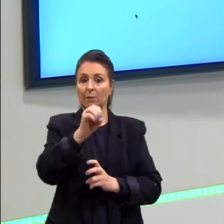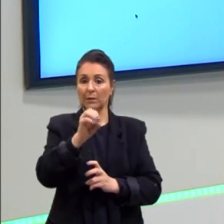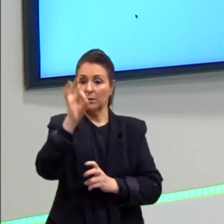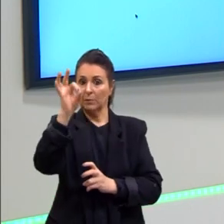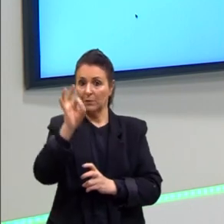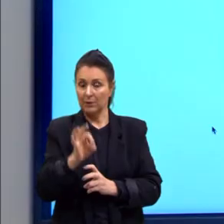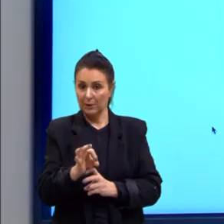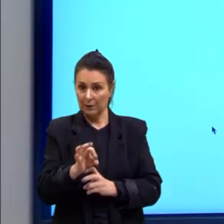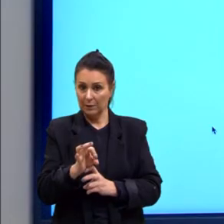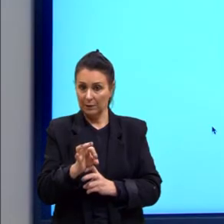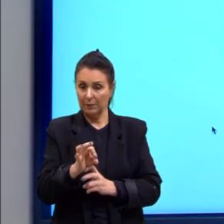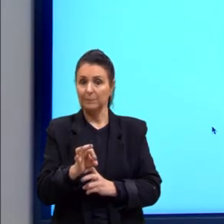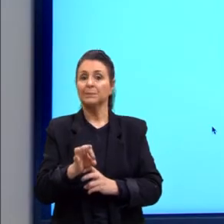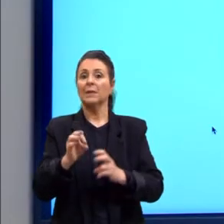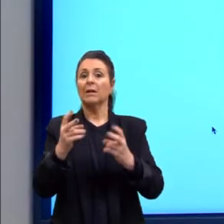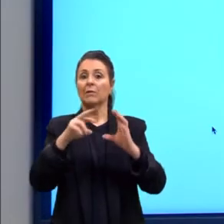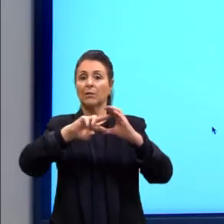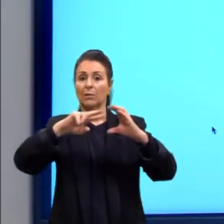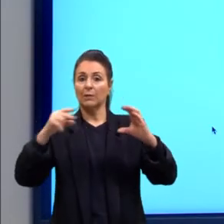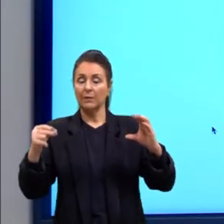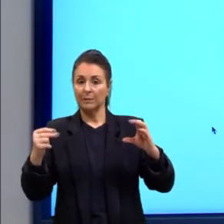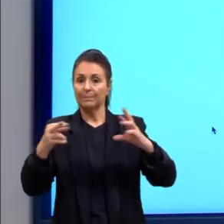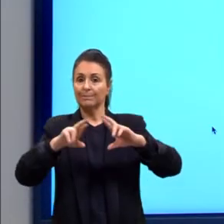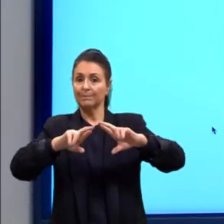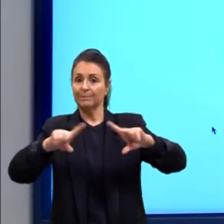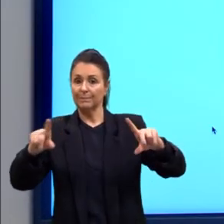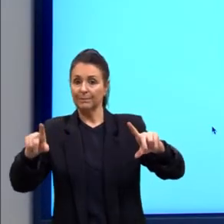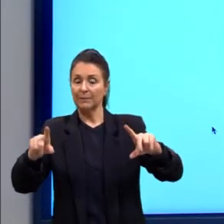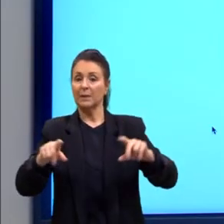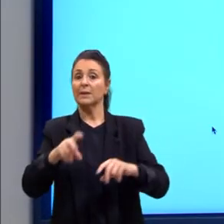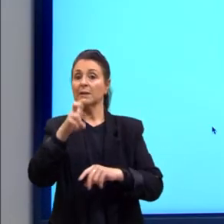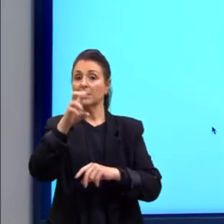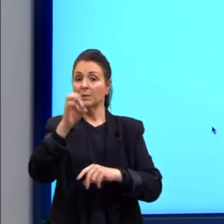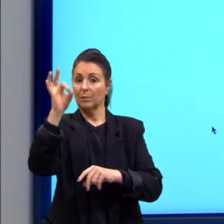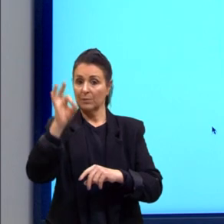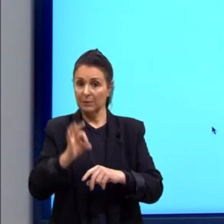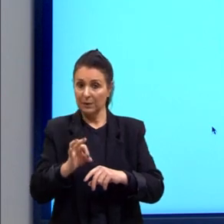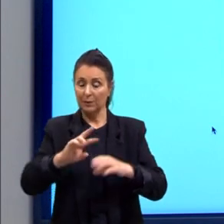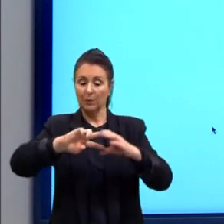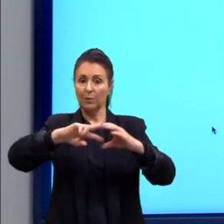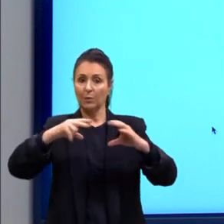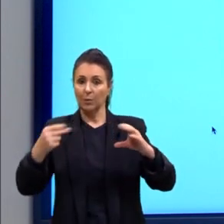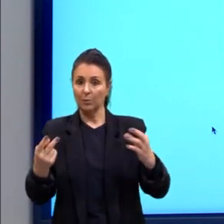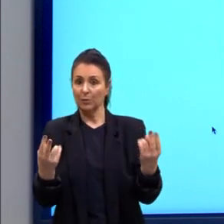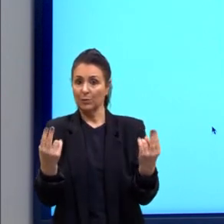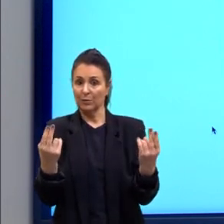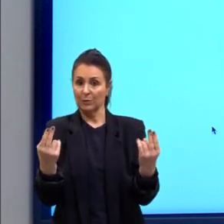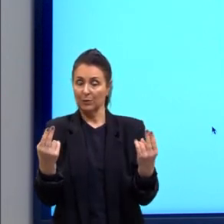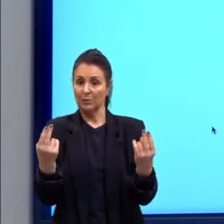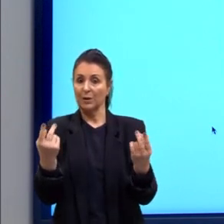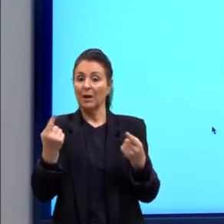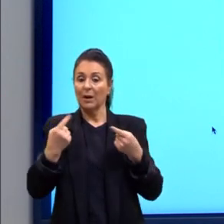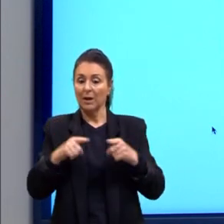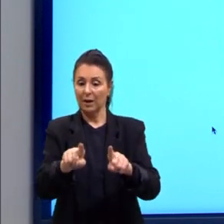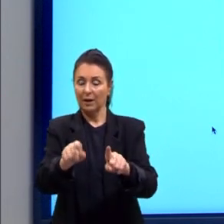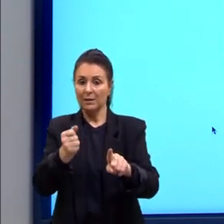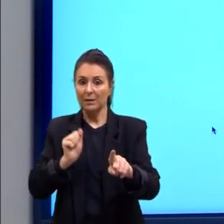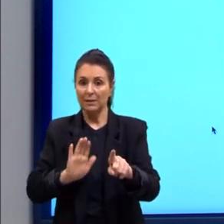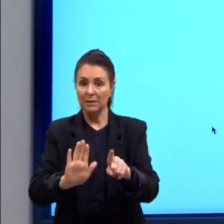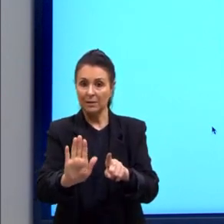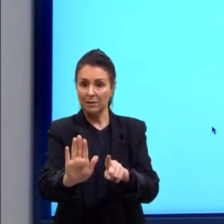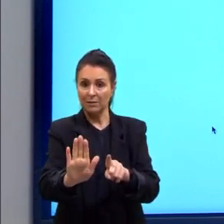serão heterozigotos e 50% homozigotos excessivos. Com o fenótipo, então, seria